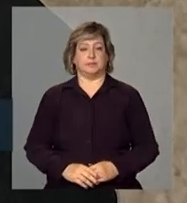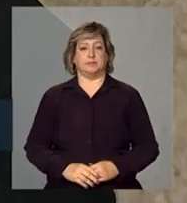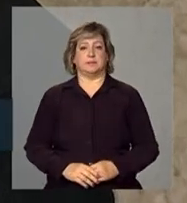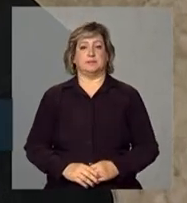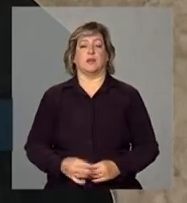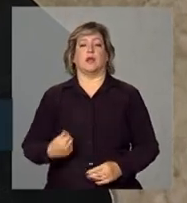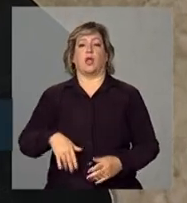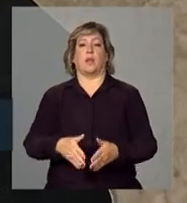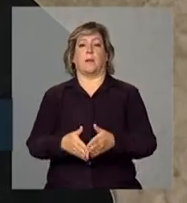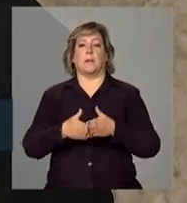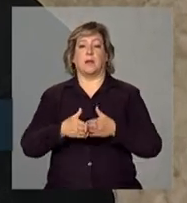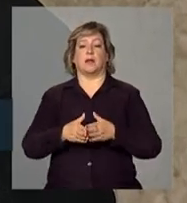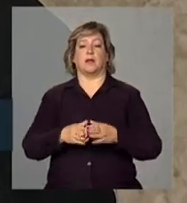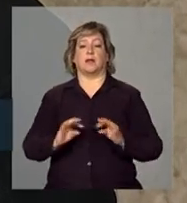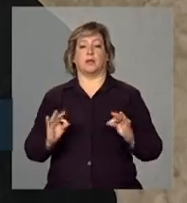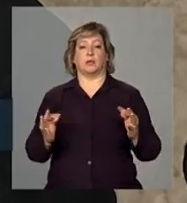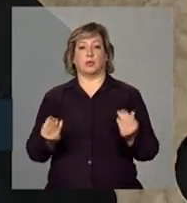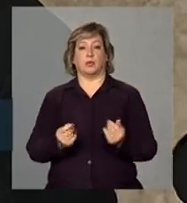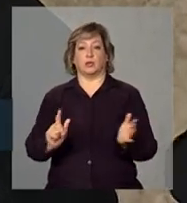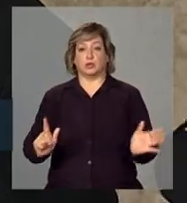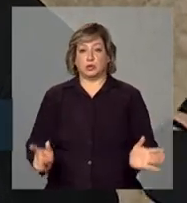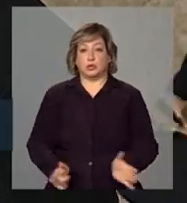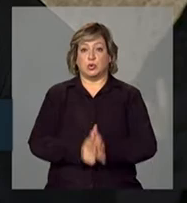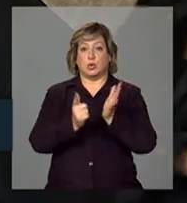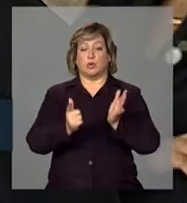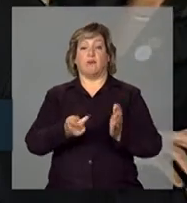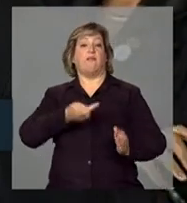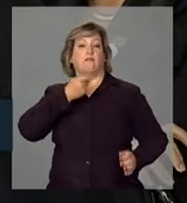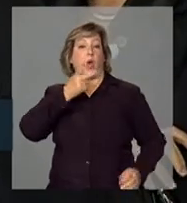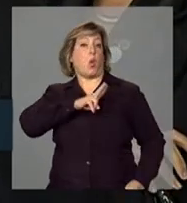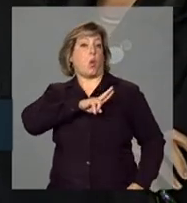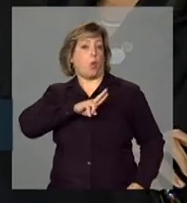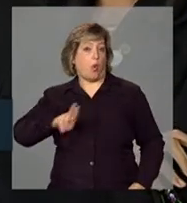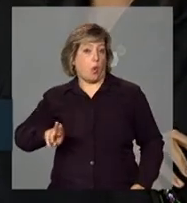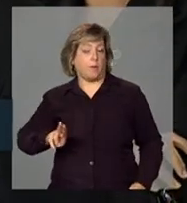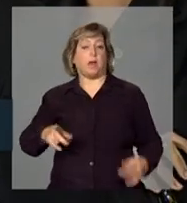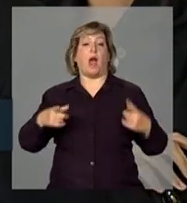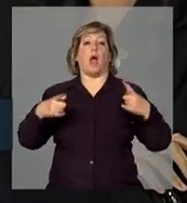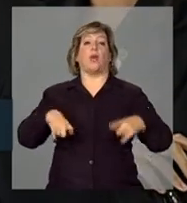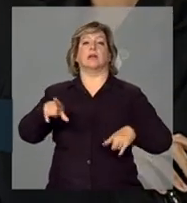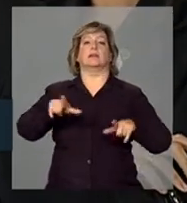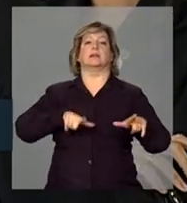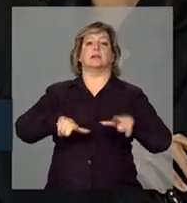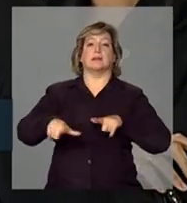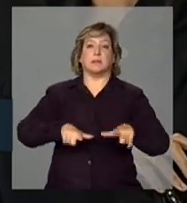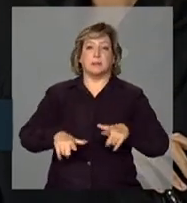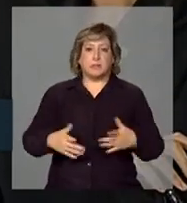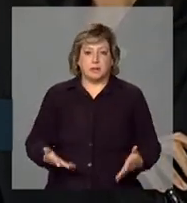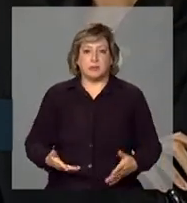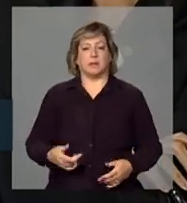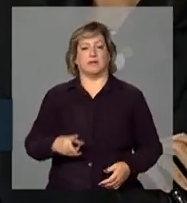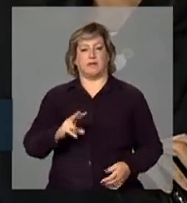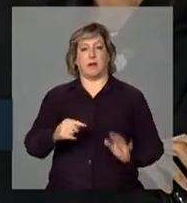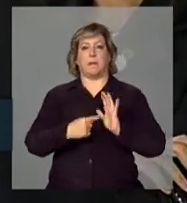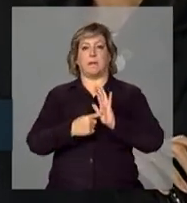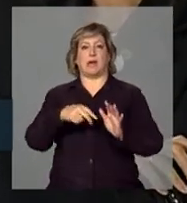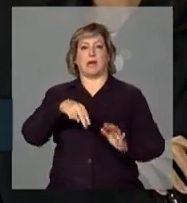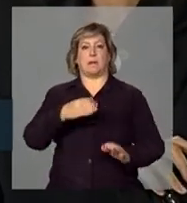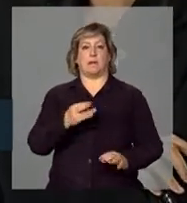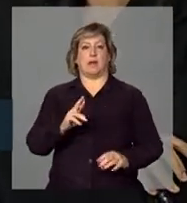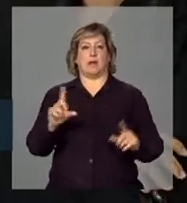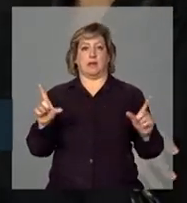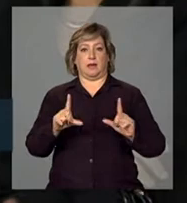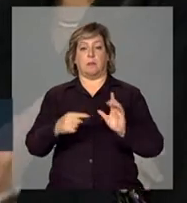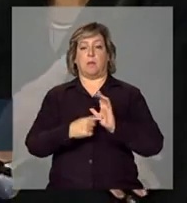Nós pedimos que os jornalistas se identifiquem e identifiquem o veículo ao qual pertence, porque será transmitido pela NBR.